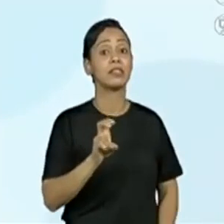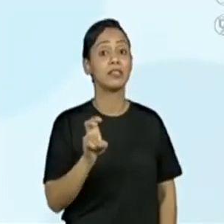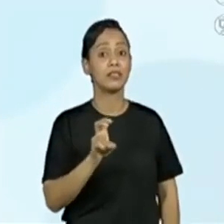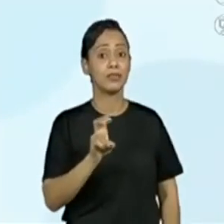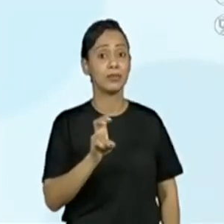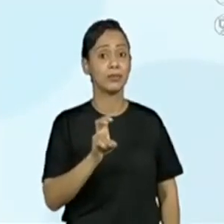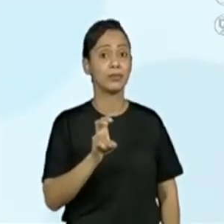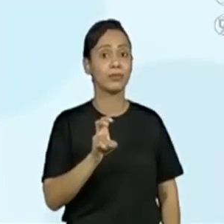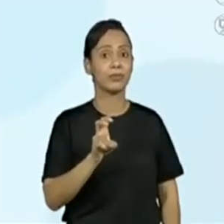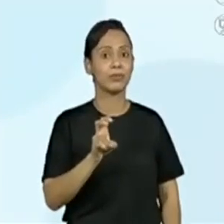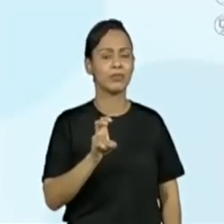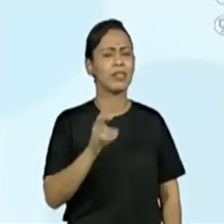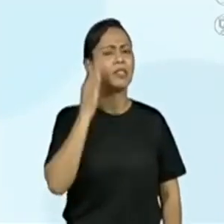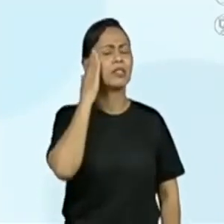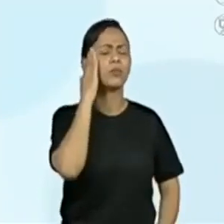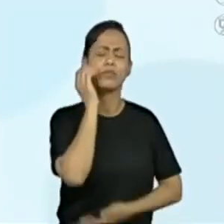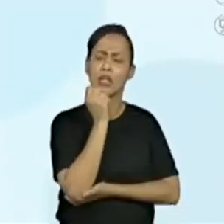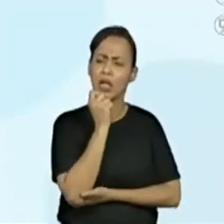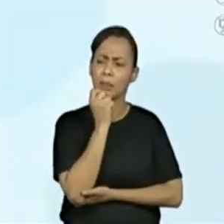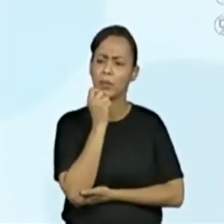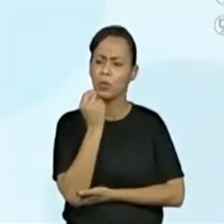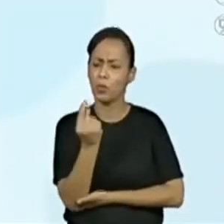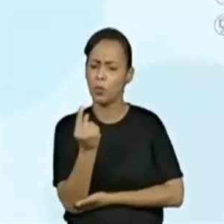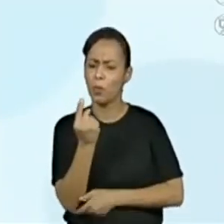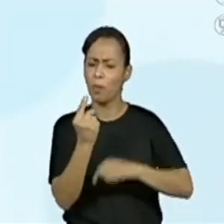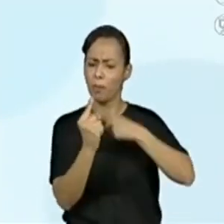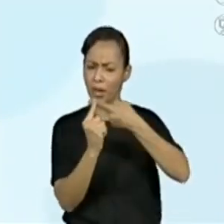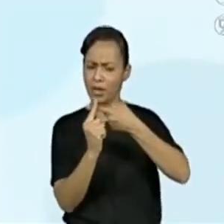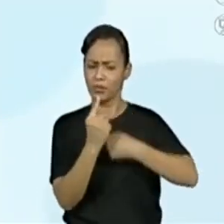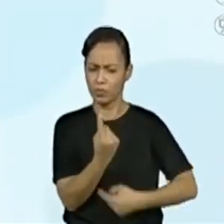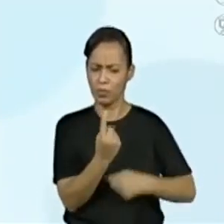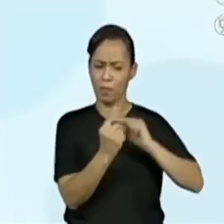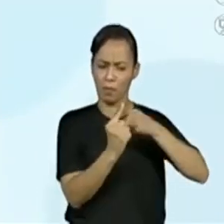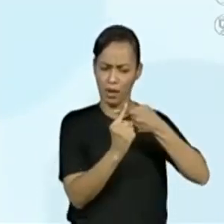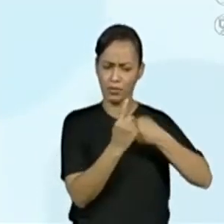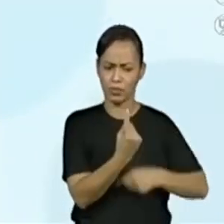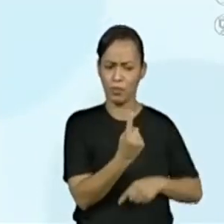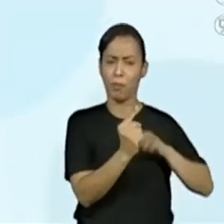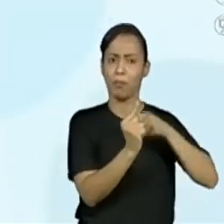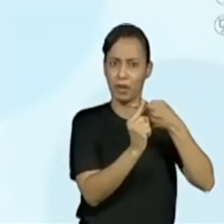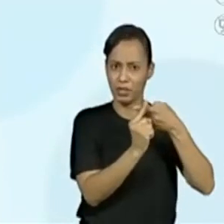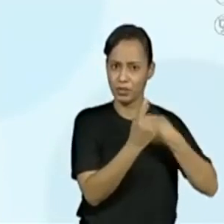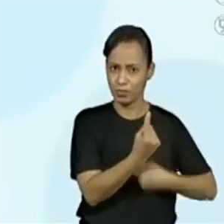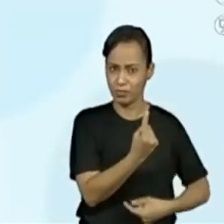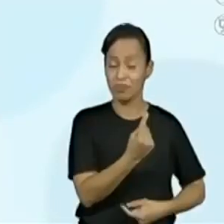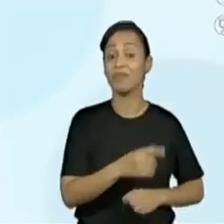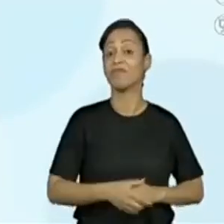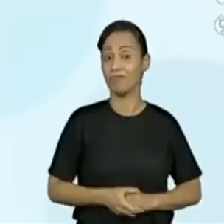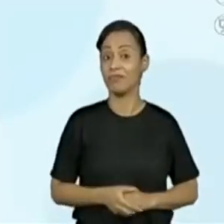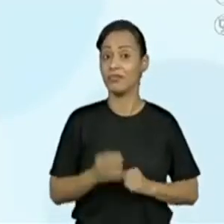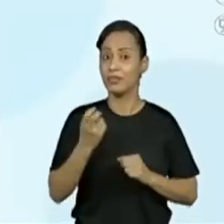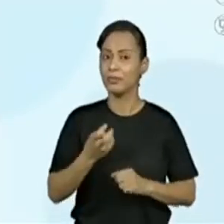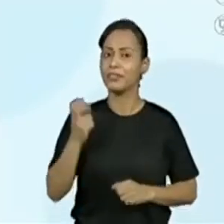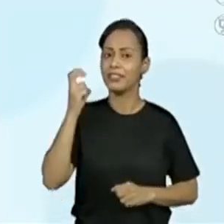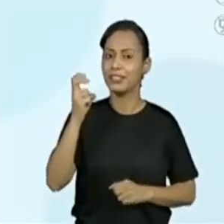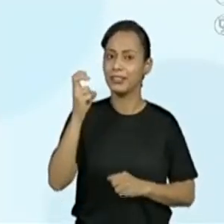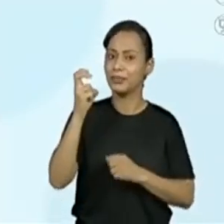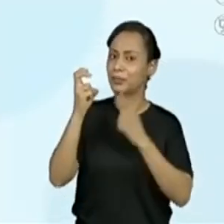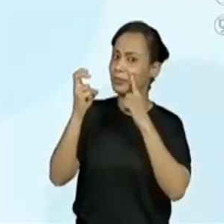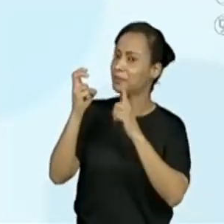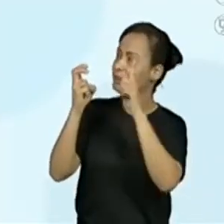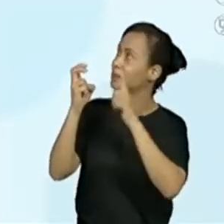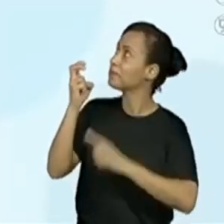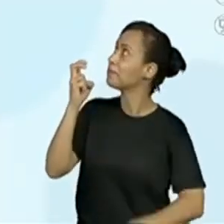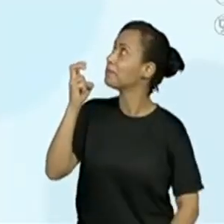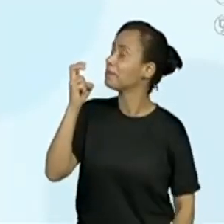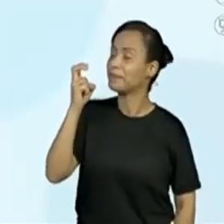que é de 1 em 1. Então, eu vou colocar o número 5. E vamos adicionar aí mais? Mais